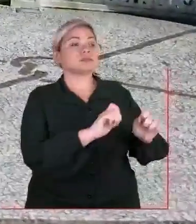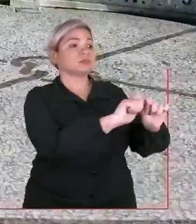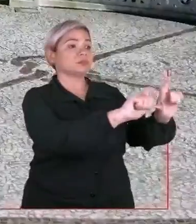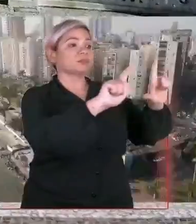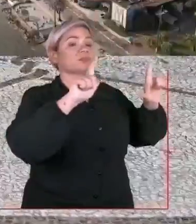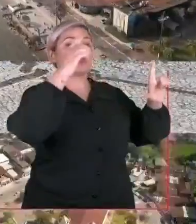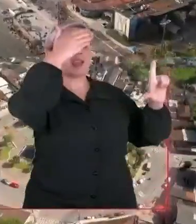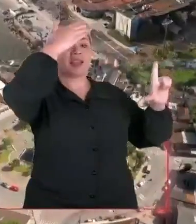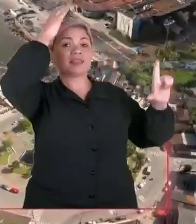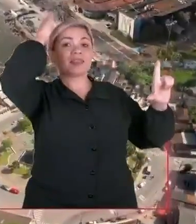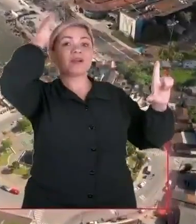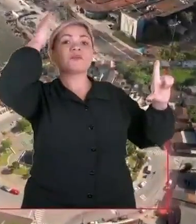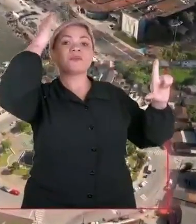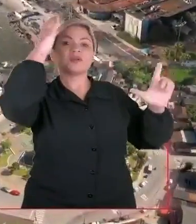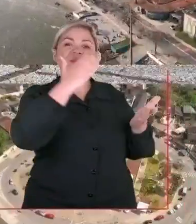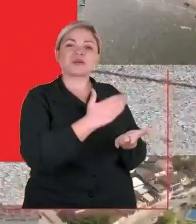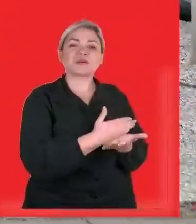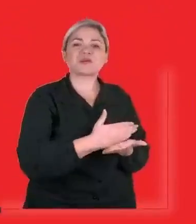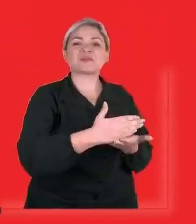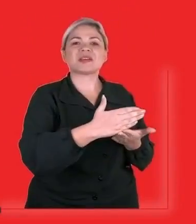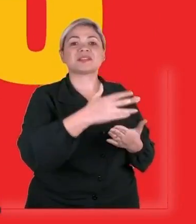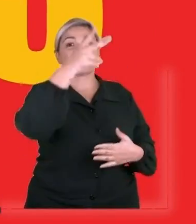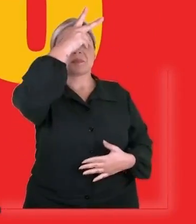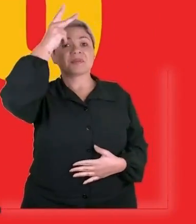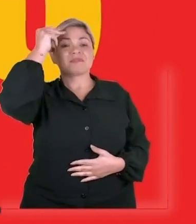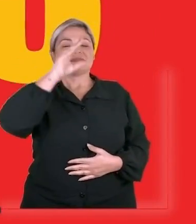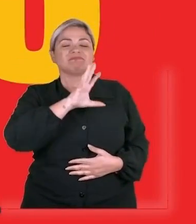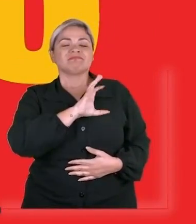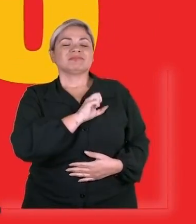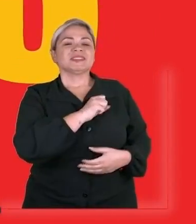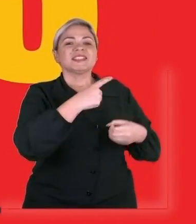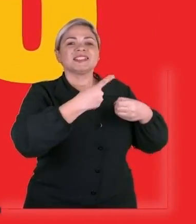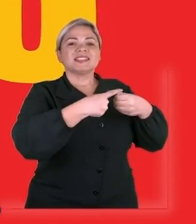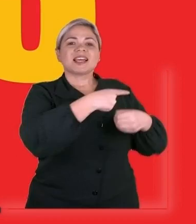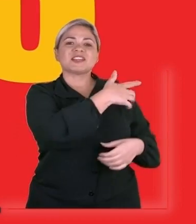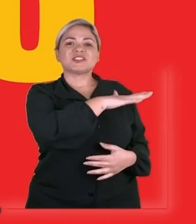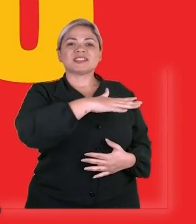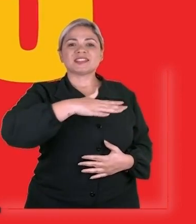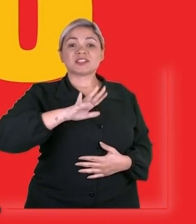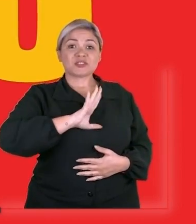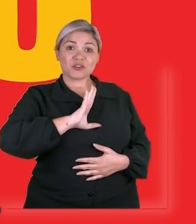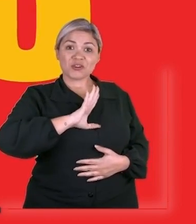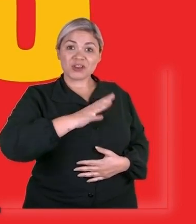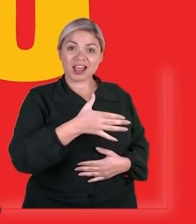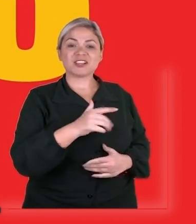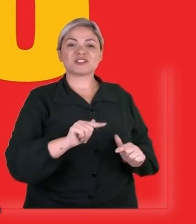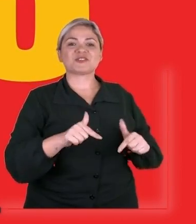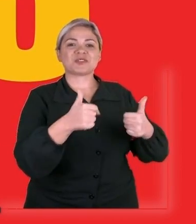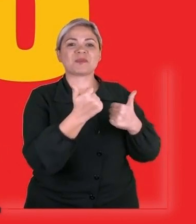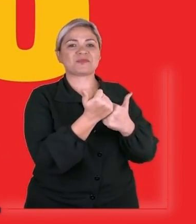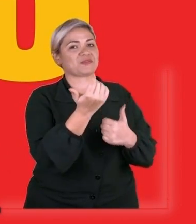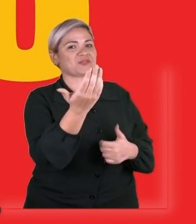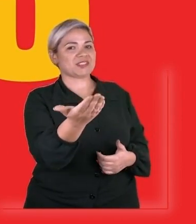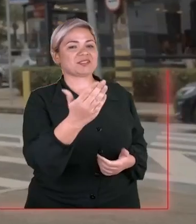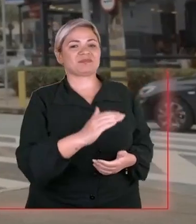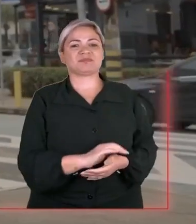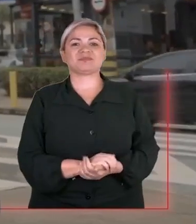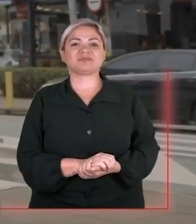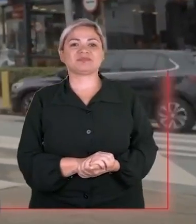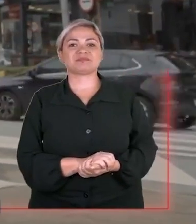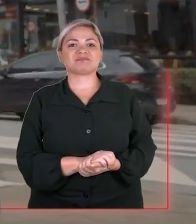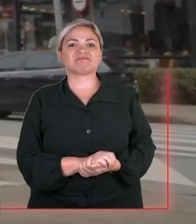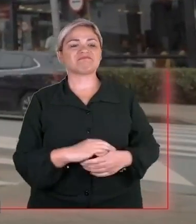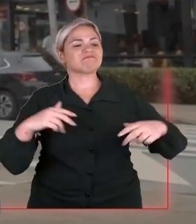Começa agora o programa da Thelma. A prefeita tem amor pela cidade e coragem para lutar por você.